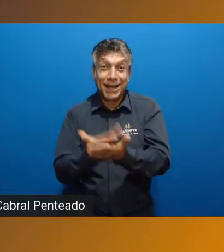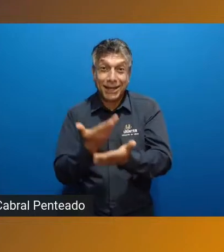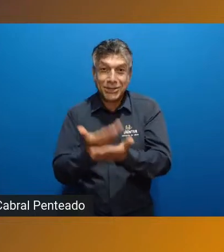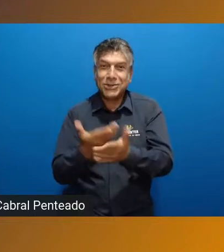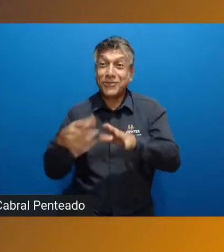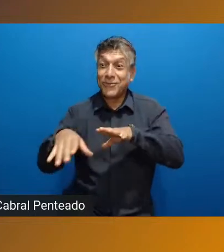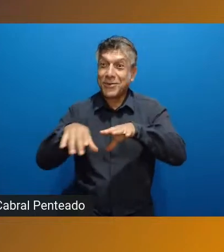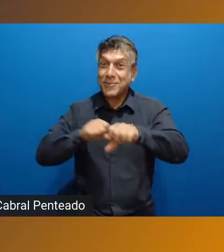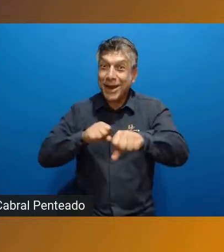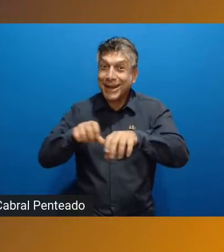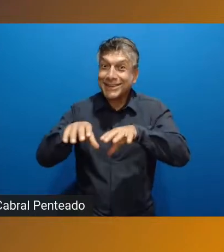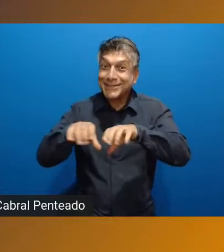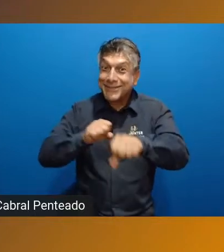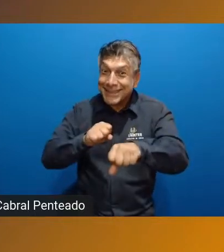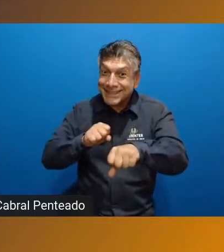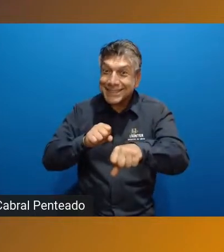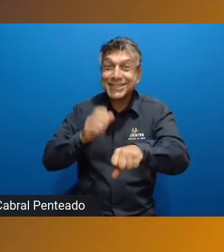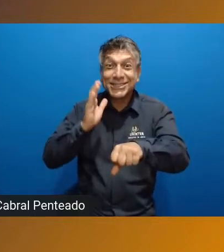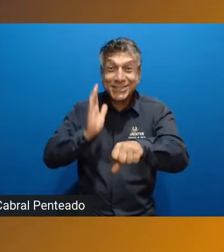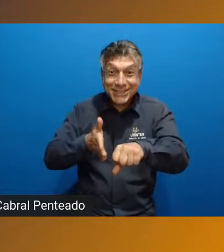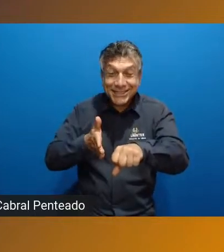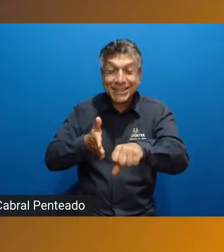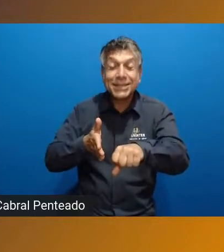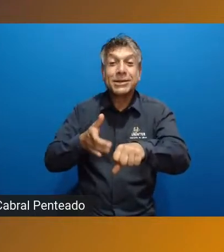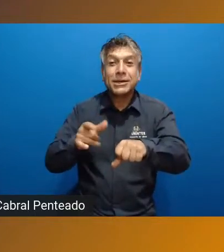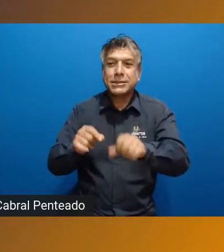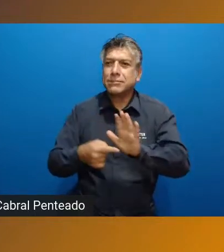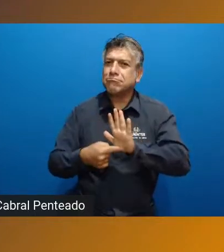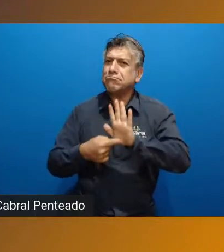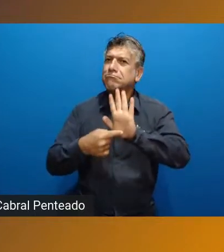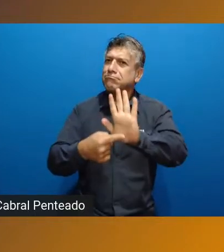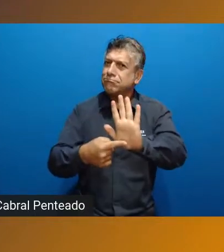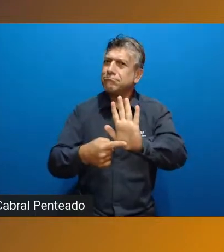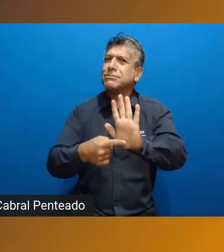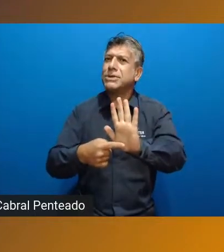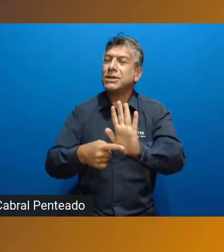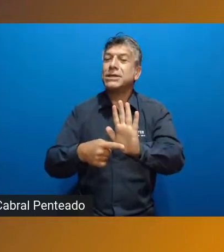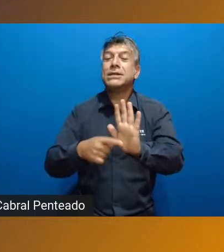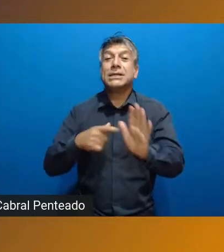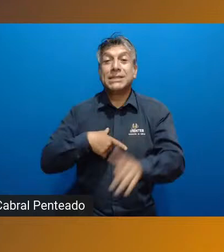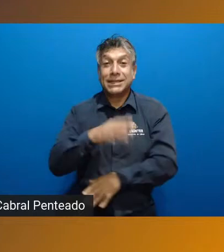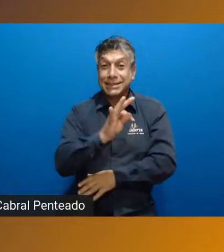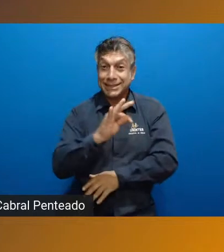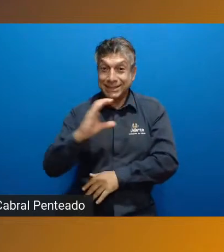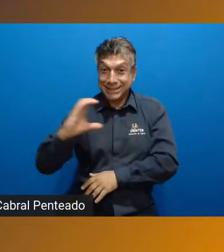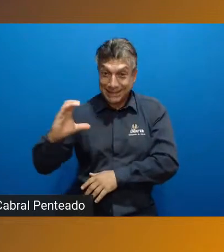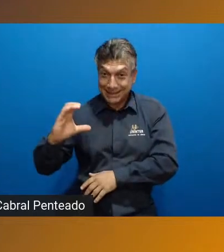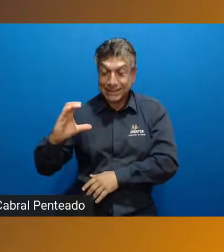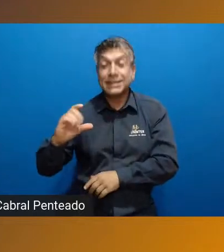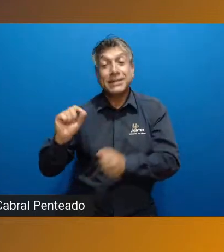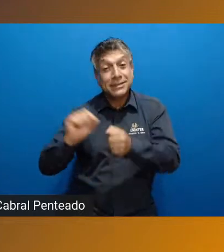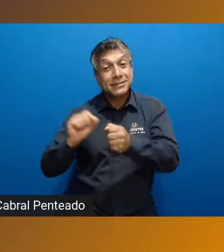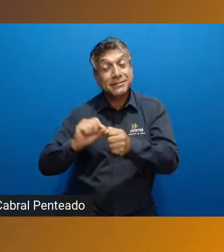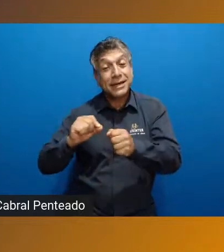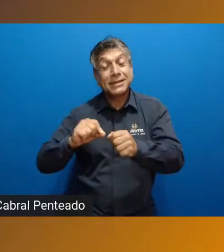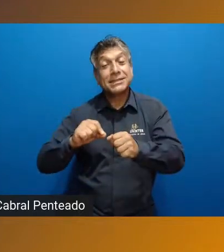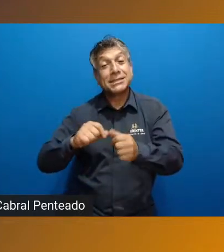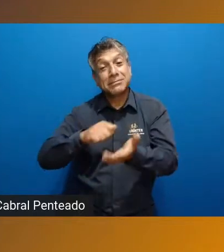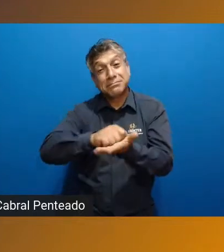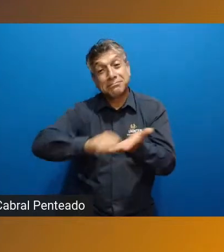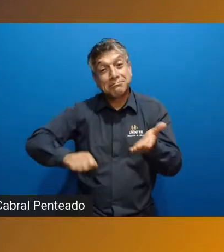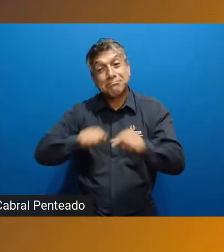se formando, que estão apresentando o trabalho de conclusão de curso, publicam os seus trabalhos